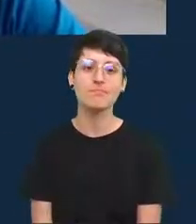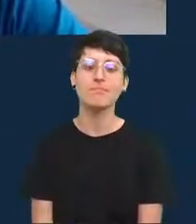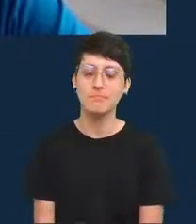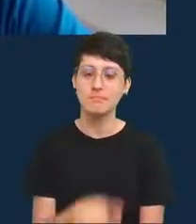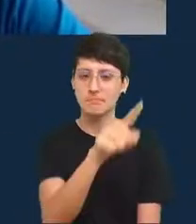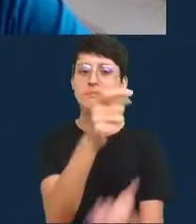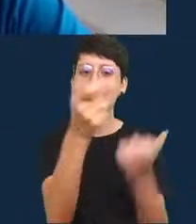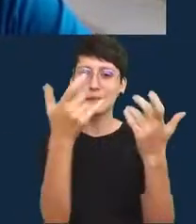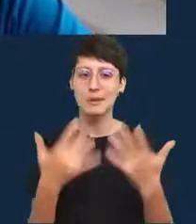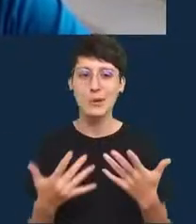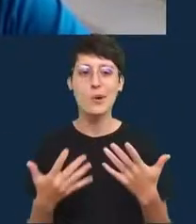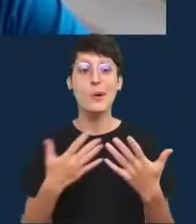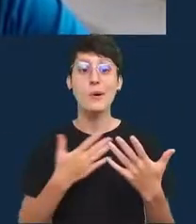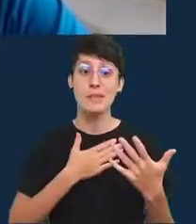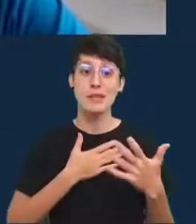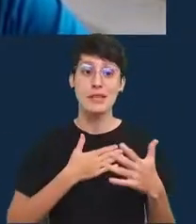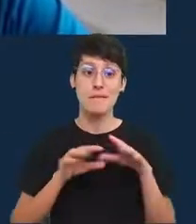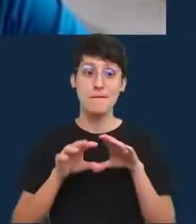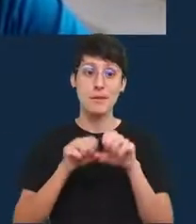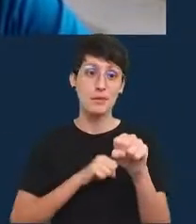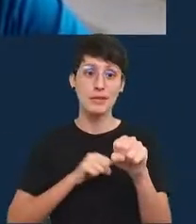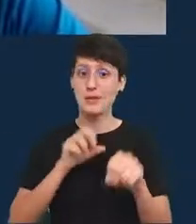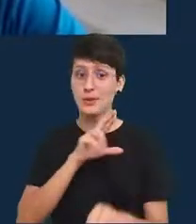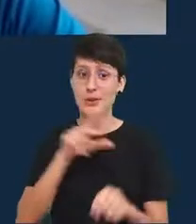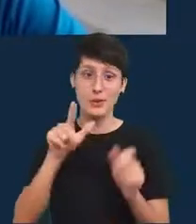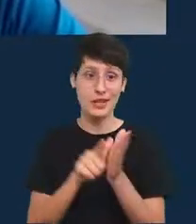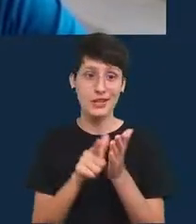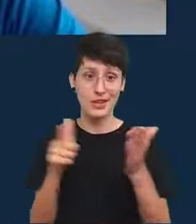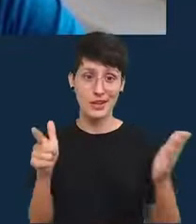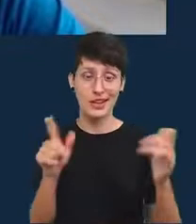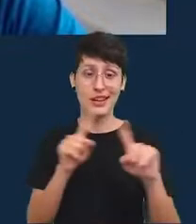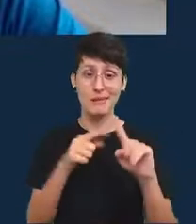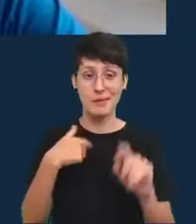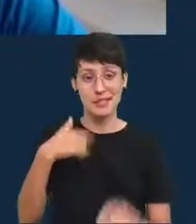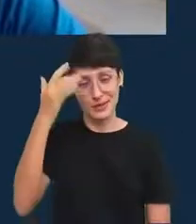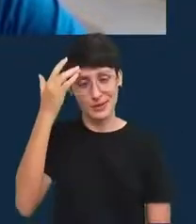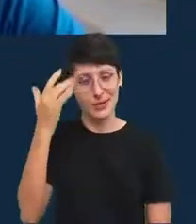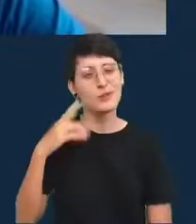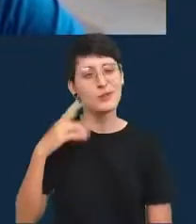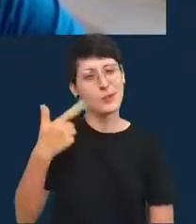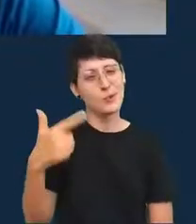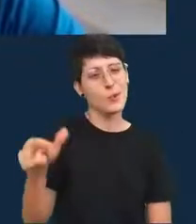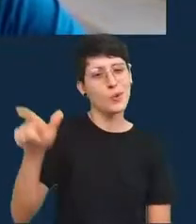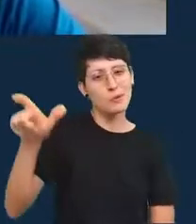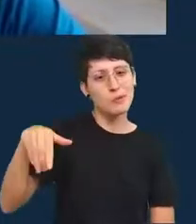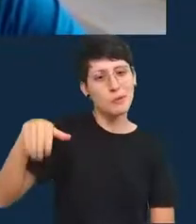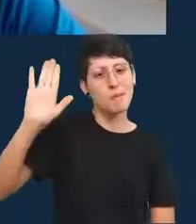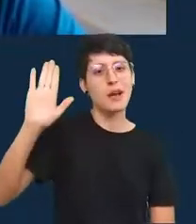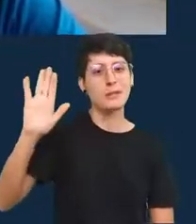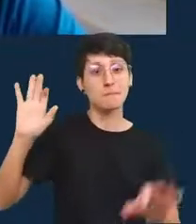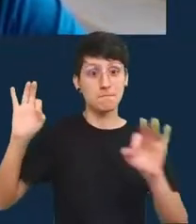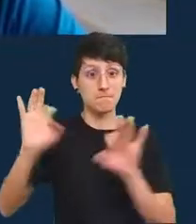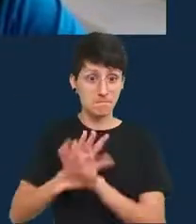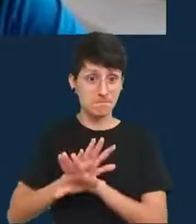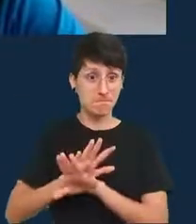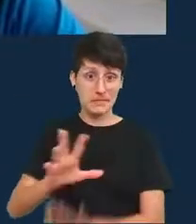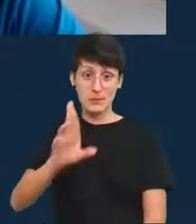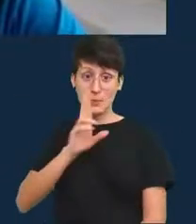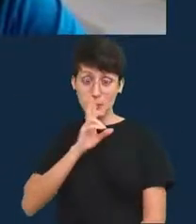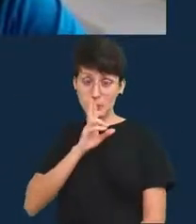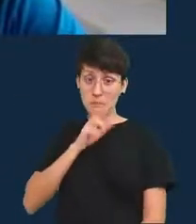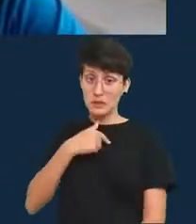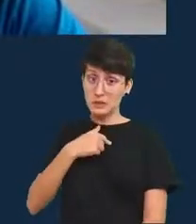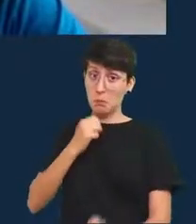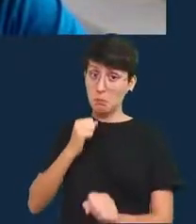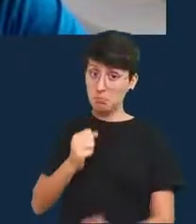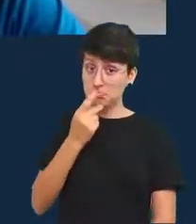minha formação não é de jornalista então eu acho que há pessoas mais preparadas para responder essa pergunta do que eu mas se eu pudesse dizer algo seria que